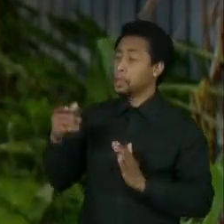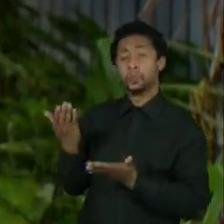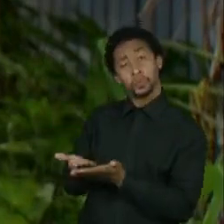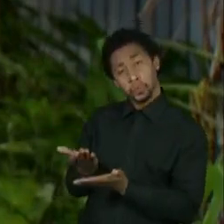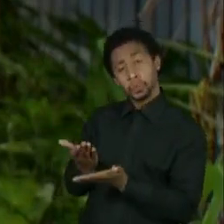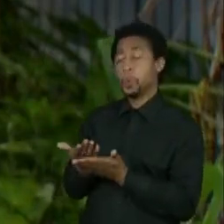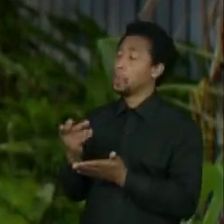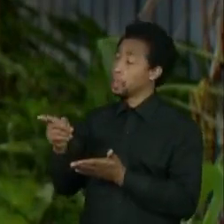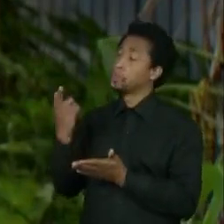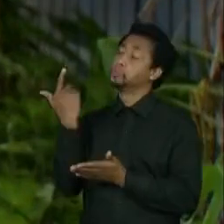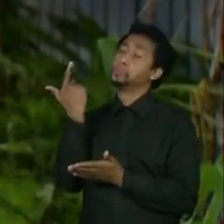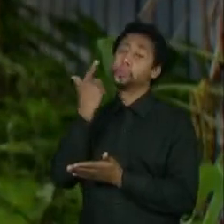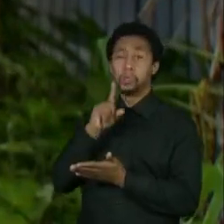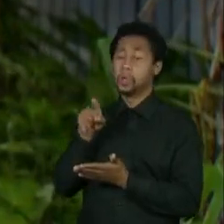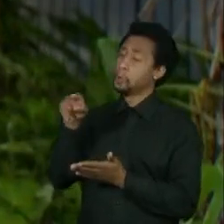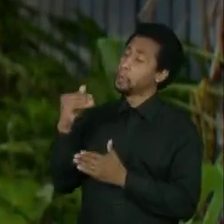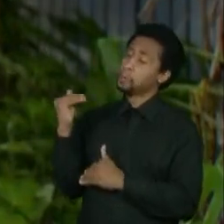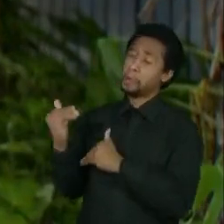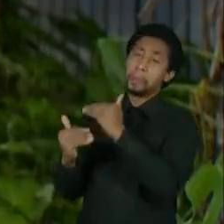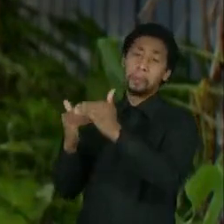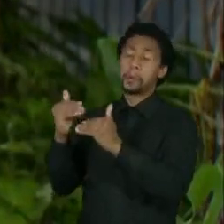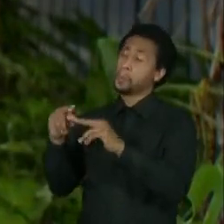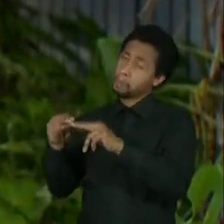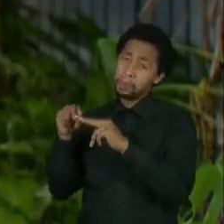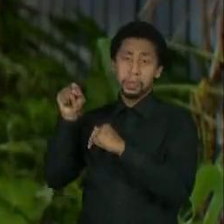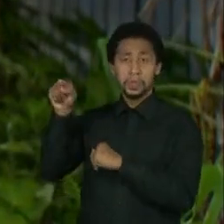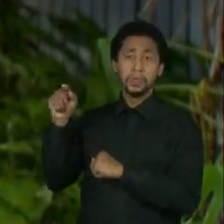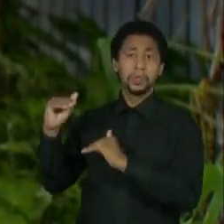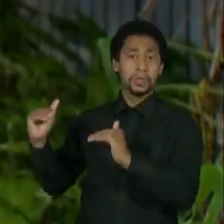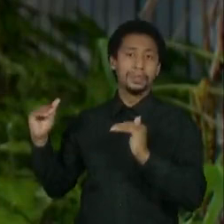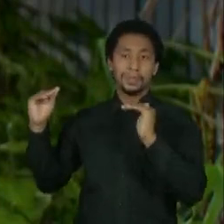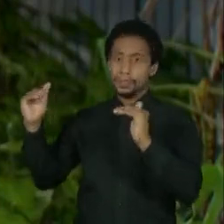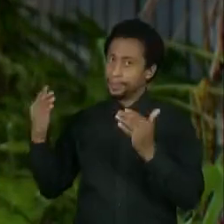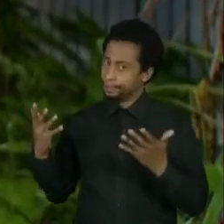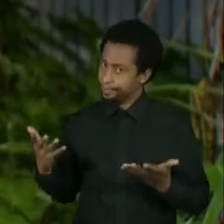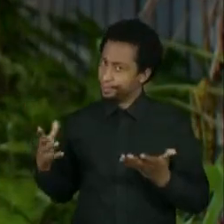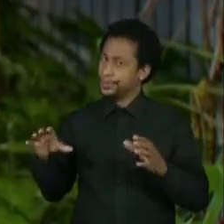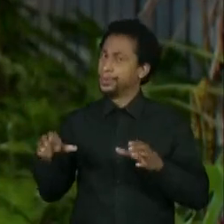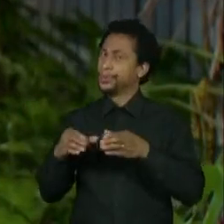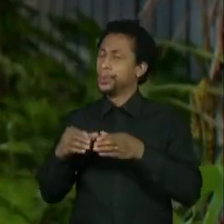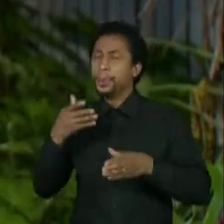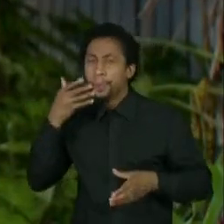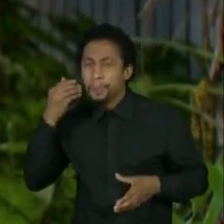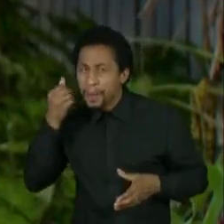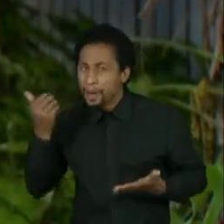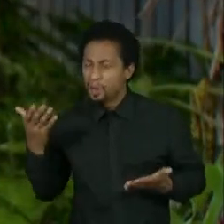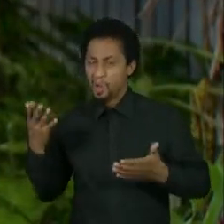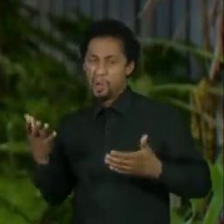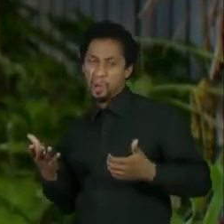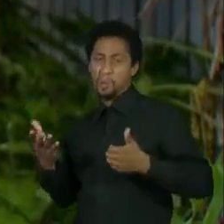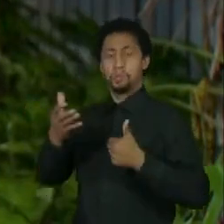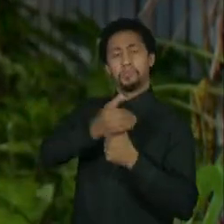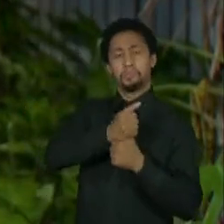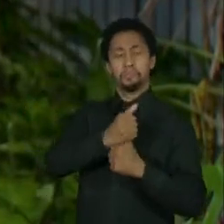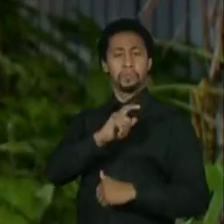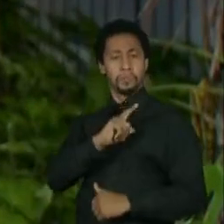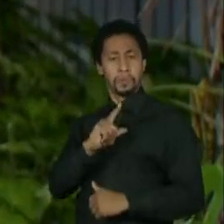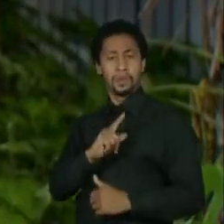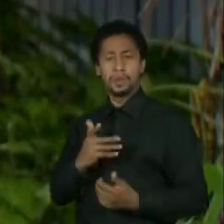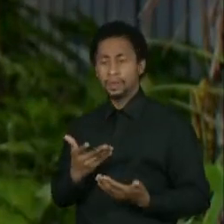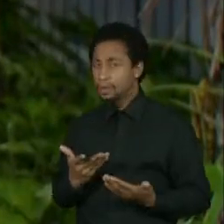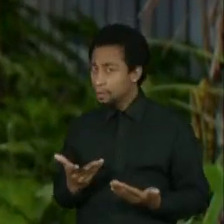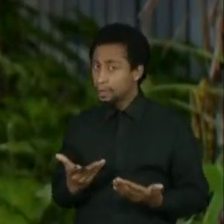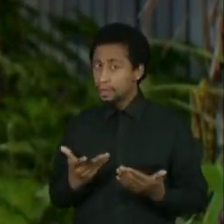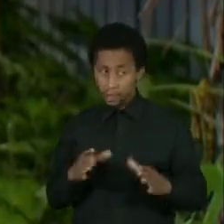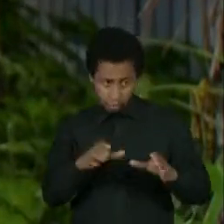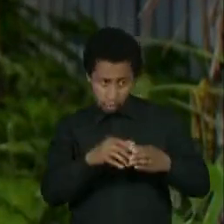grupo está na liderança das grandes instituições, é porque tem mérito. E os grupos que não